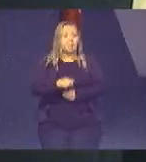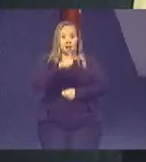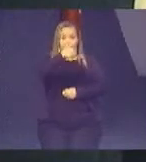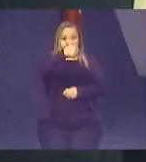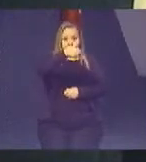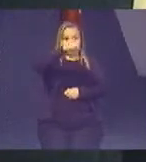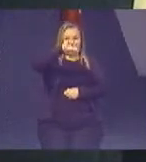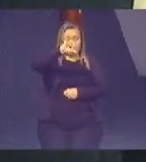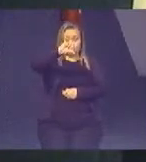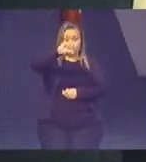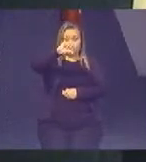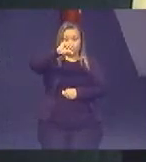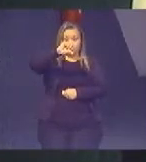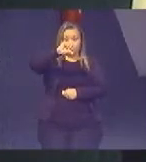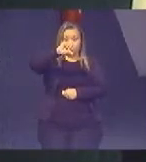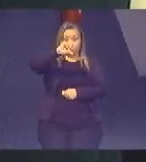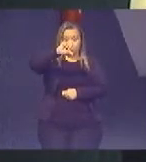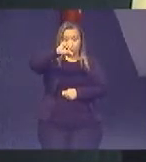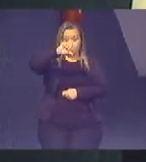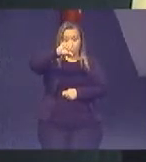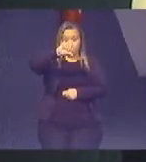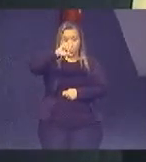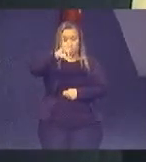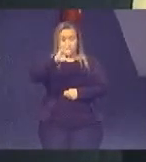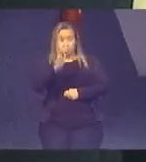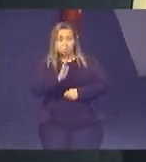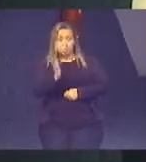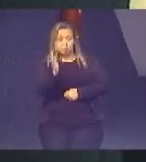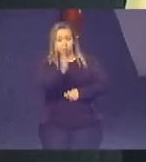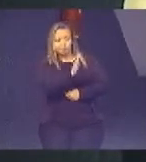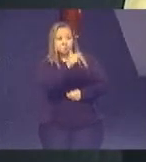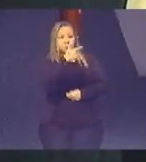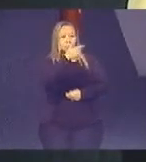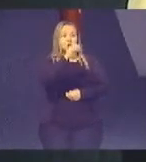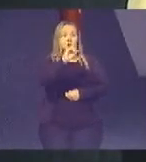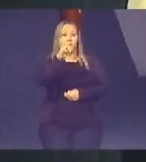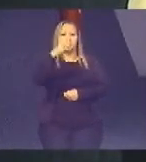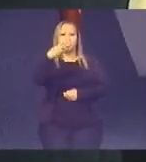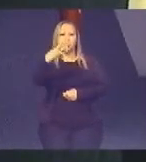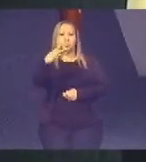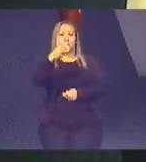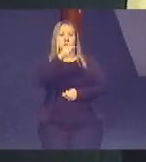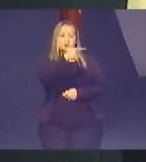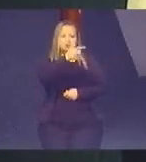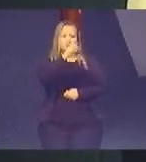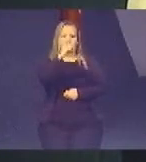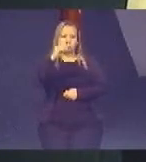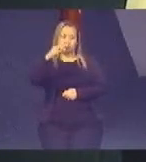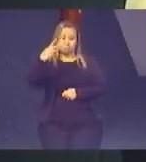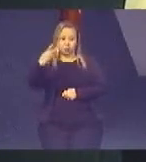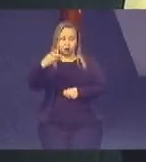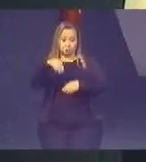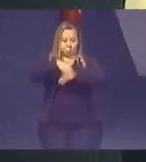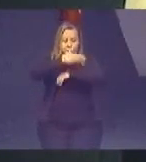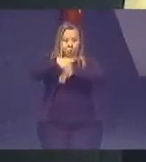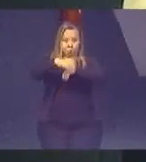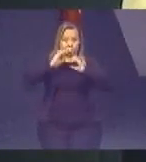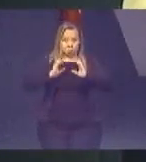e... Aliás, 2003, nós estávamos na Rua da Cidadania num sábado